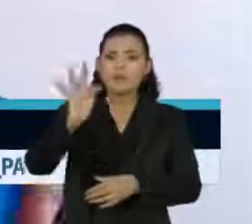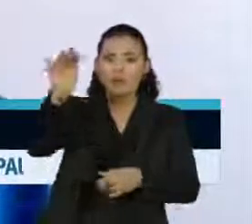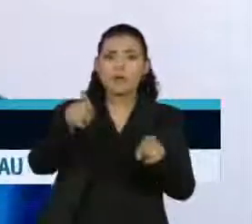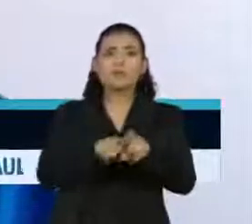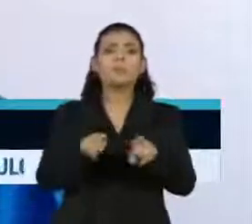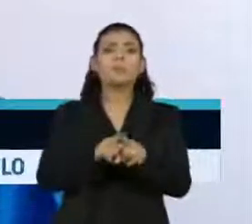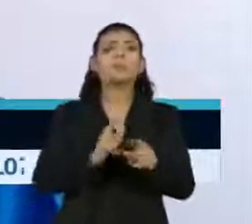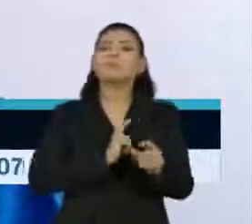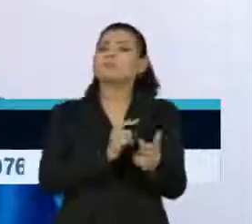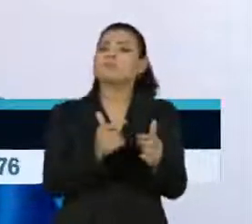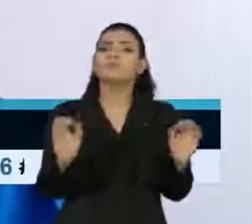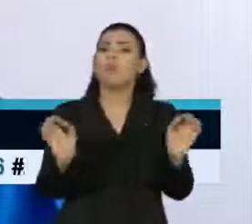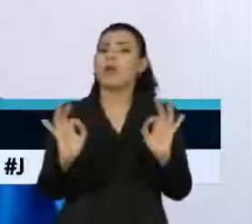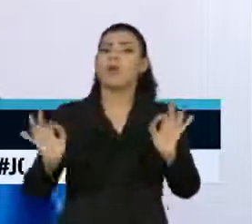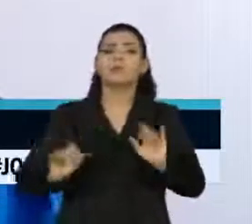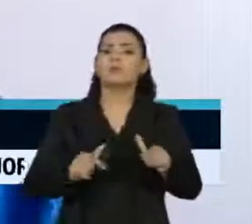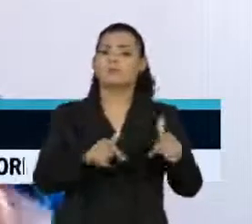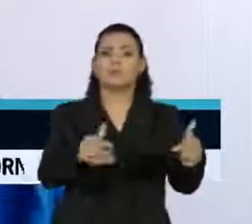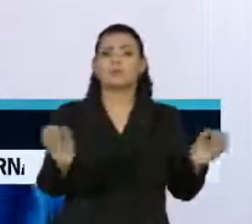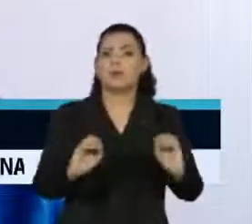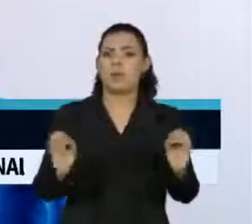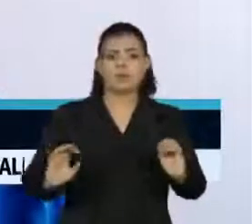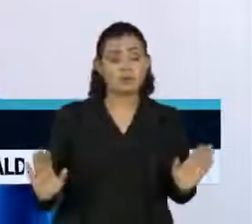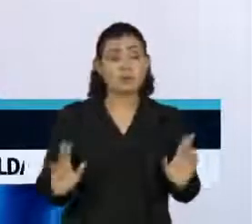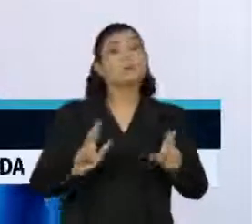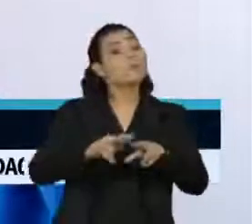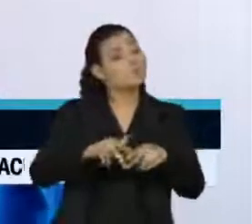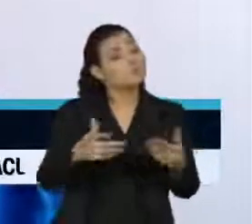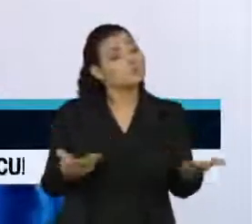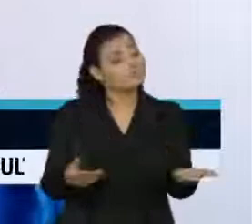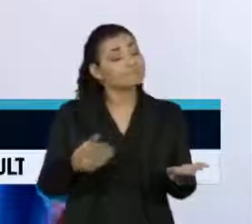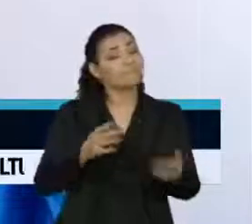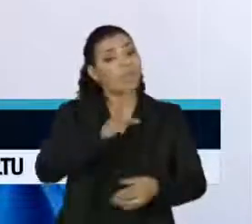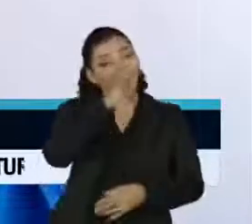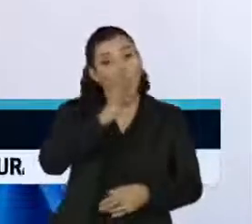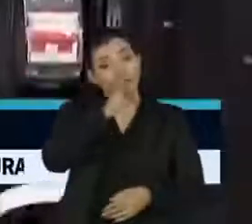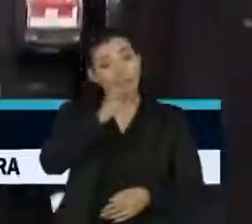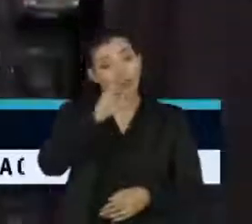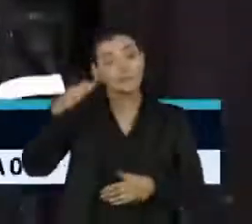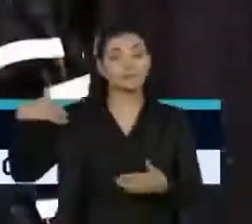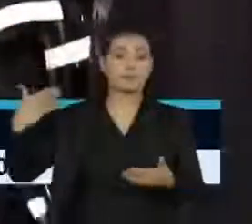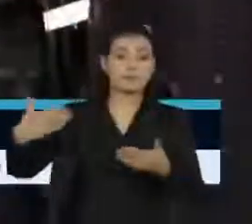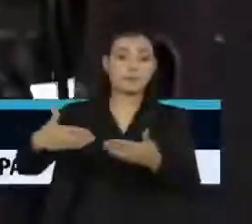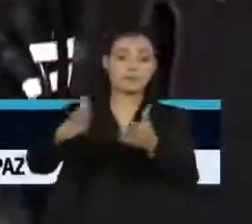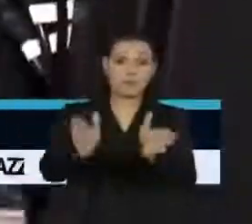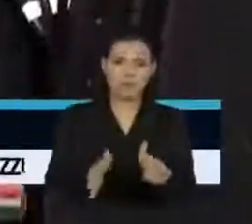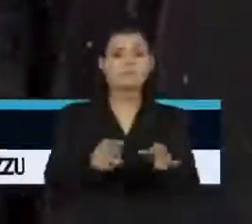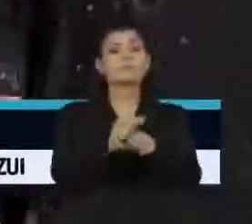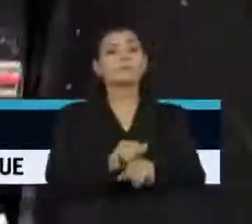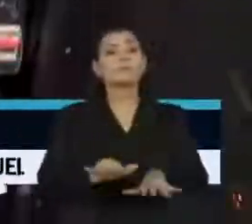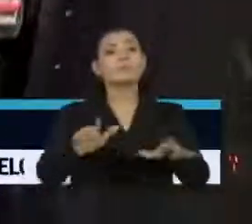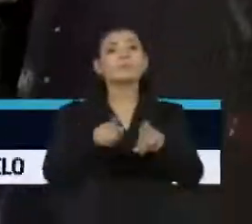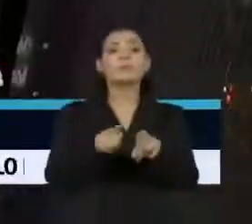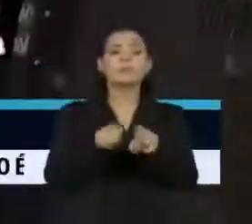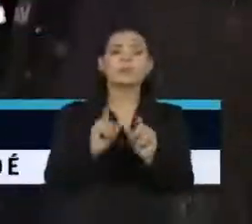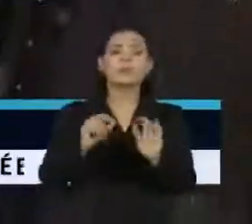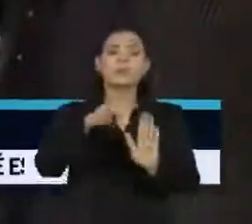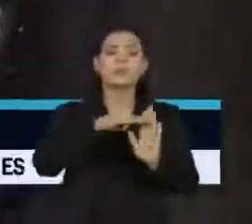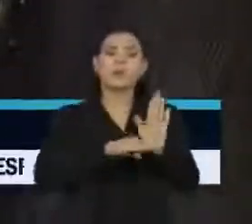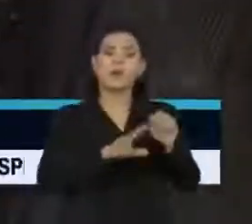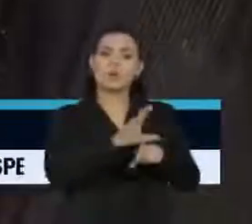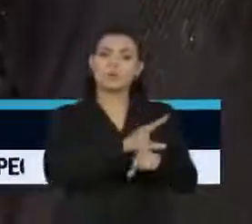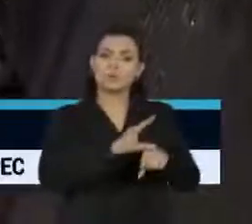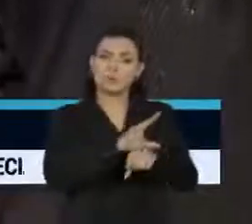Nenhuma medida parece ter sido tomada. Isso mostra um descuido ali que é estruturante. Vazamentos como esses violam a